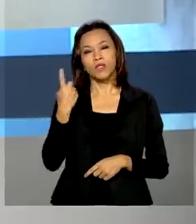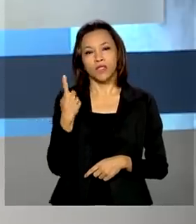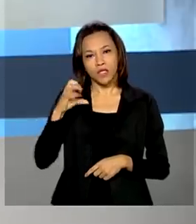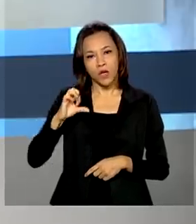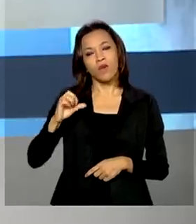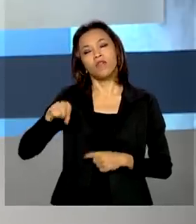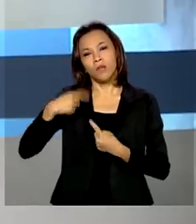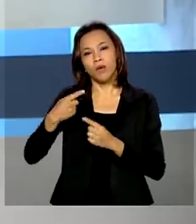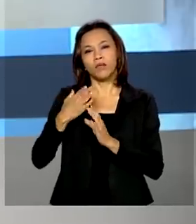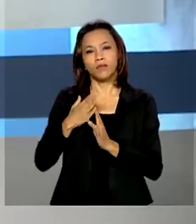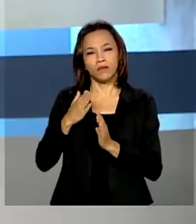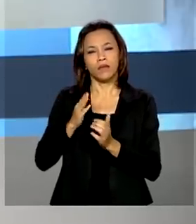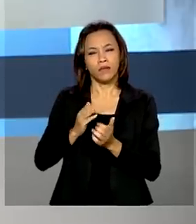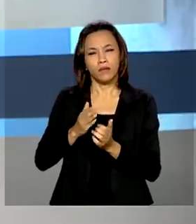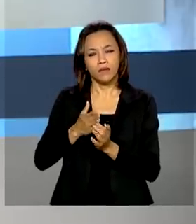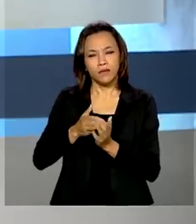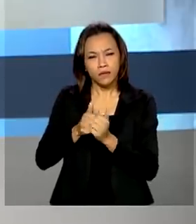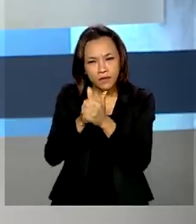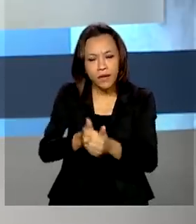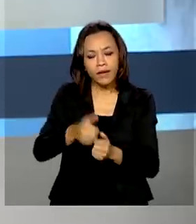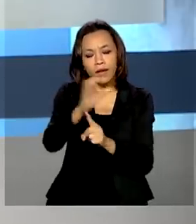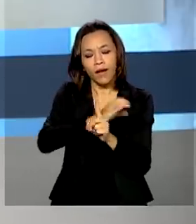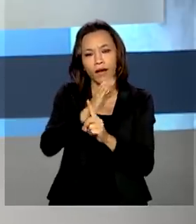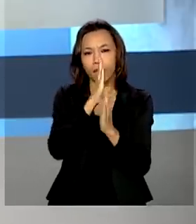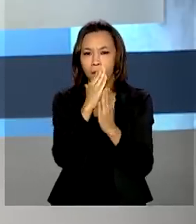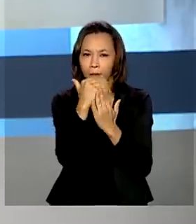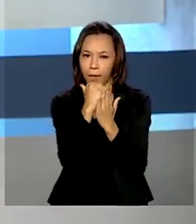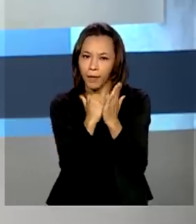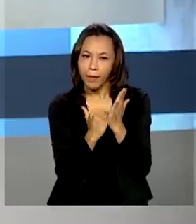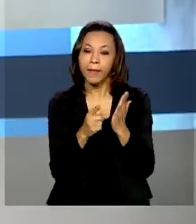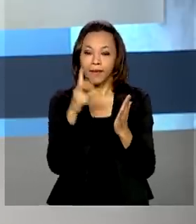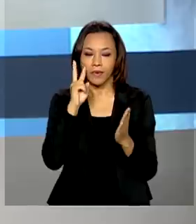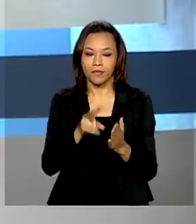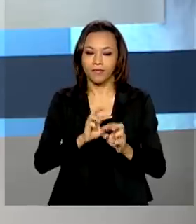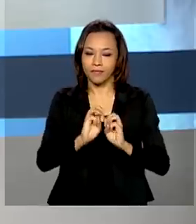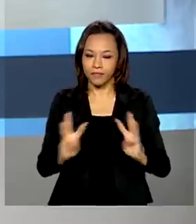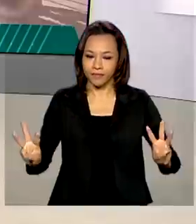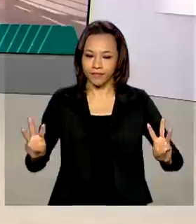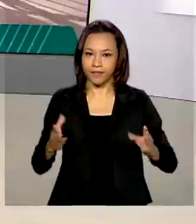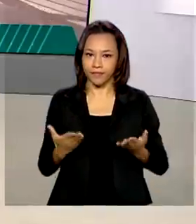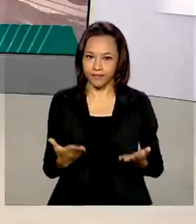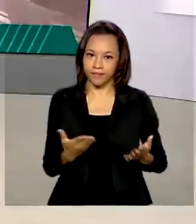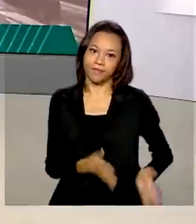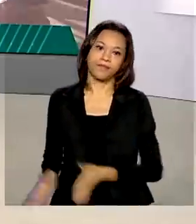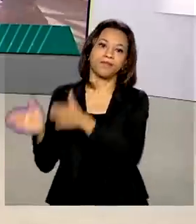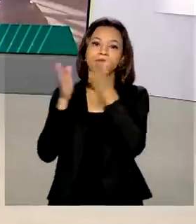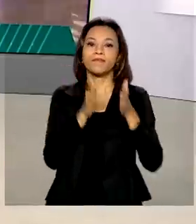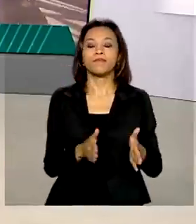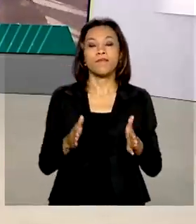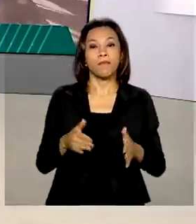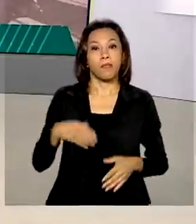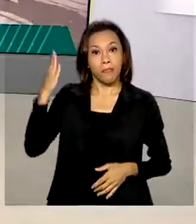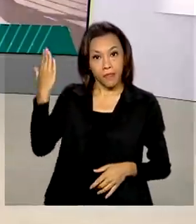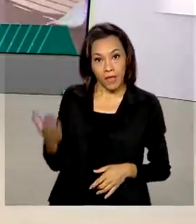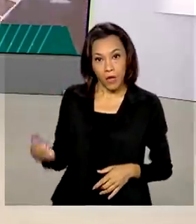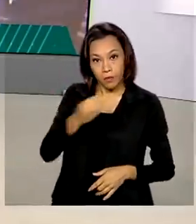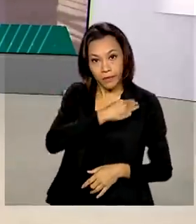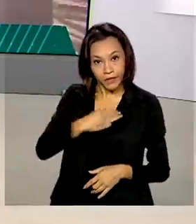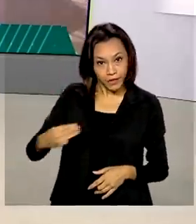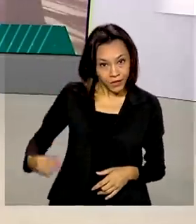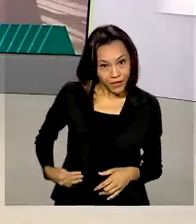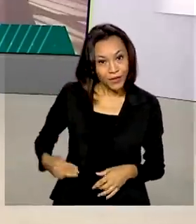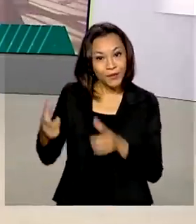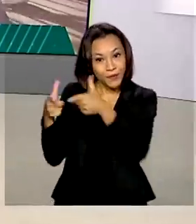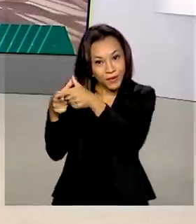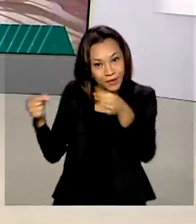por diante. As informações estão em gov.br barra cidadania. O ministro de negócios estrangeiros do